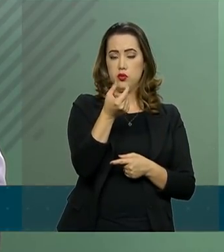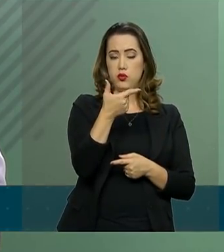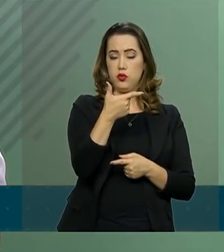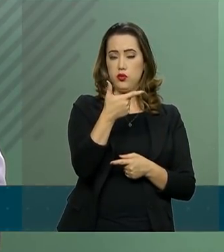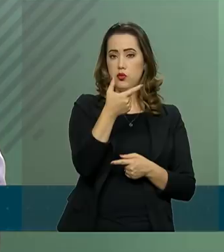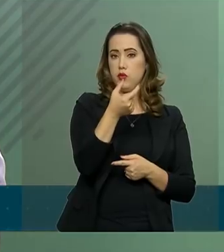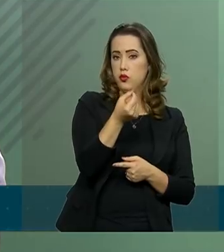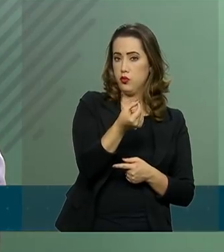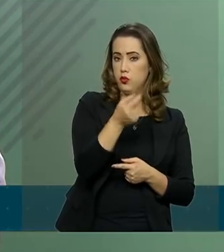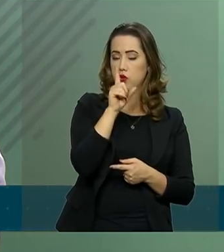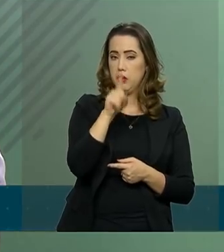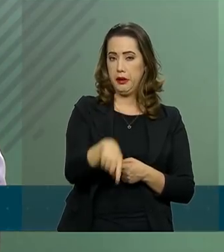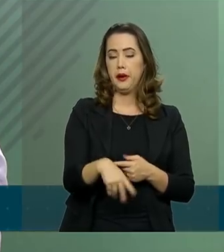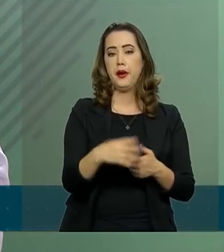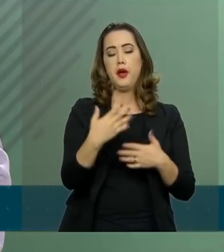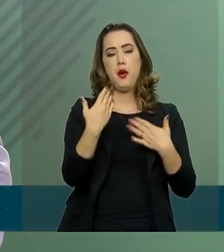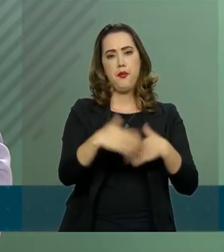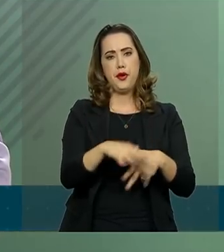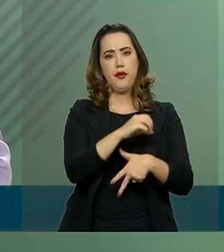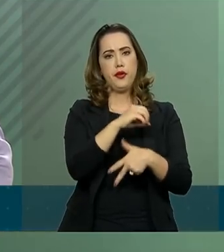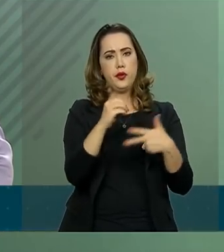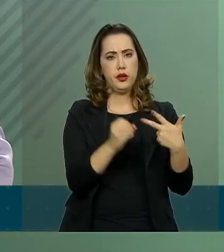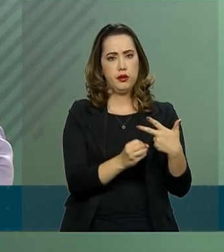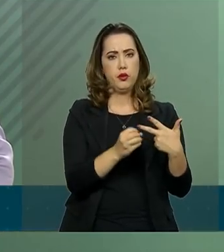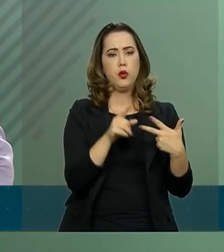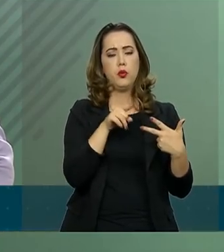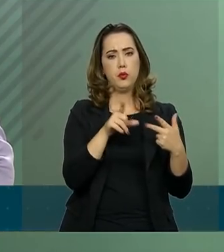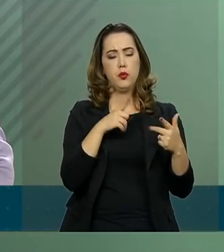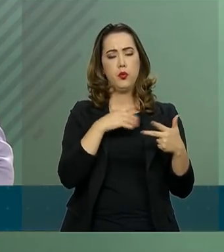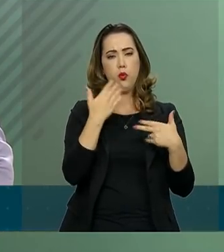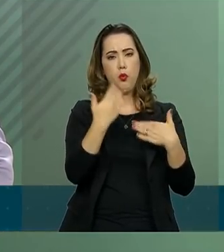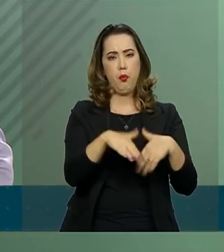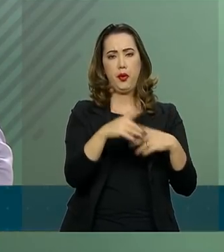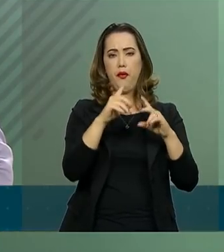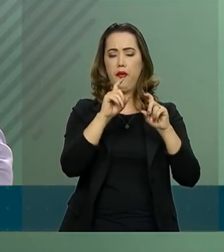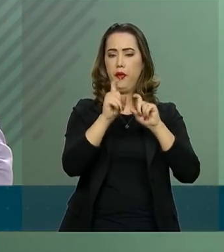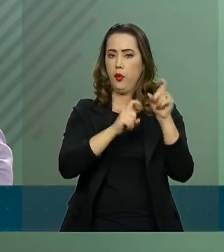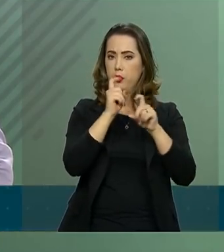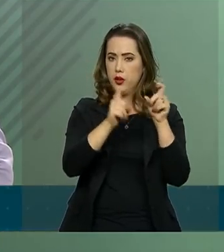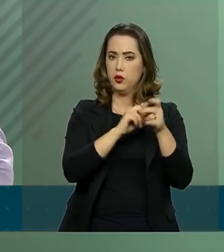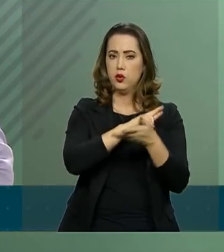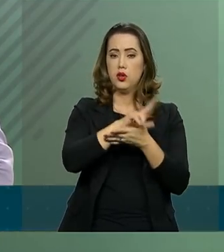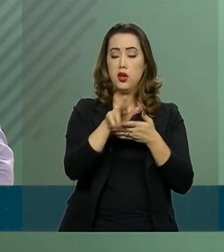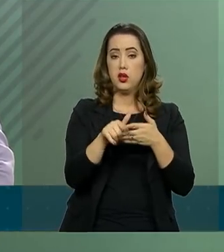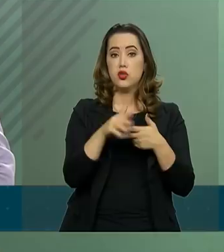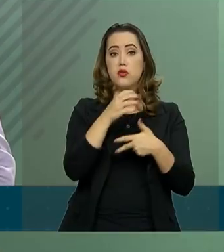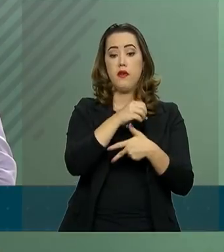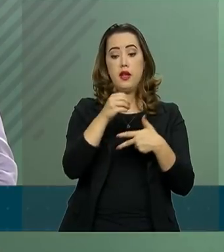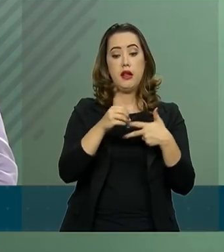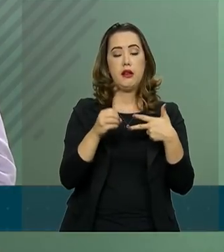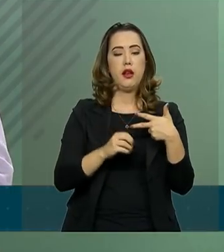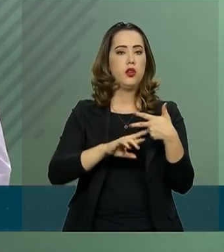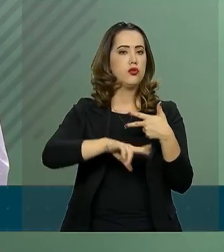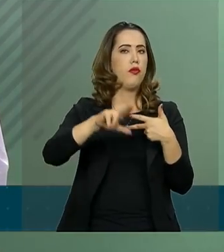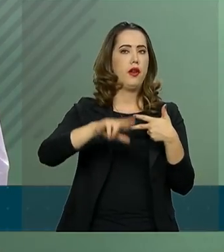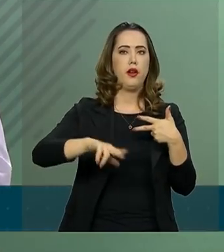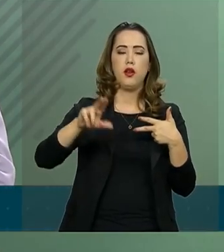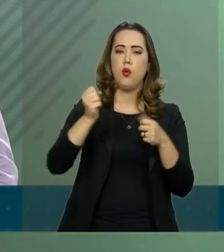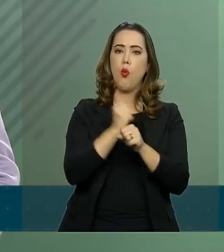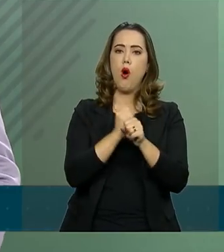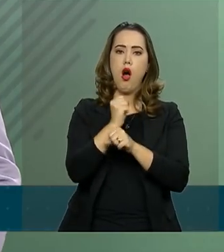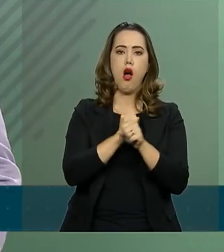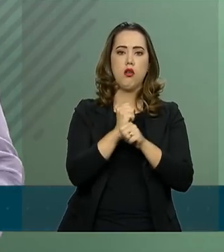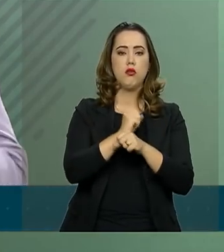além da aplicação digital, é que serão realizados vários ENEMs ao longo do ano por